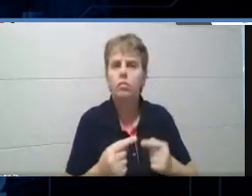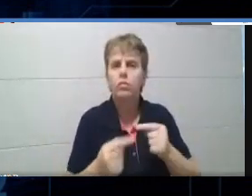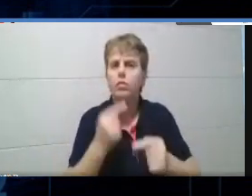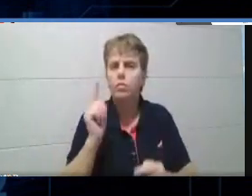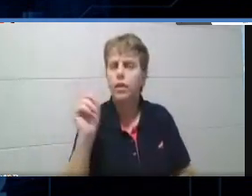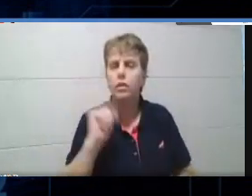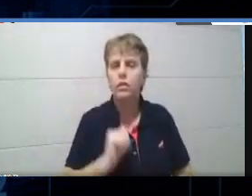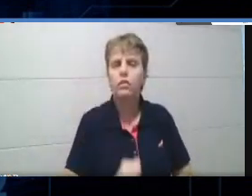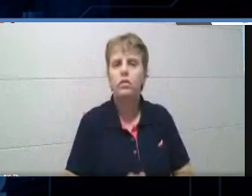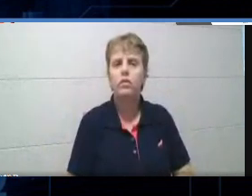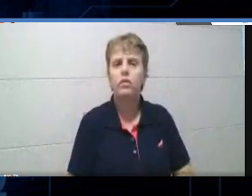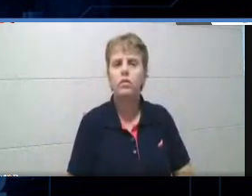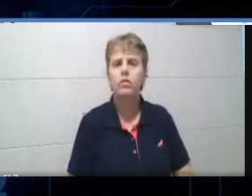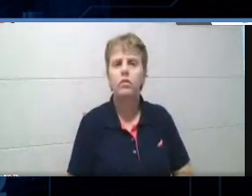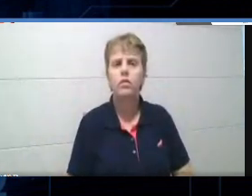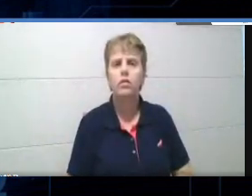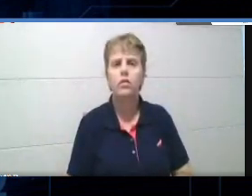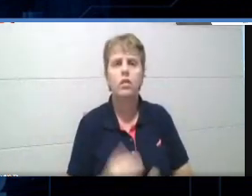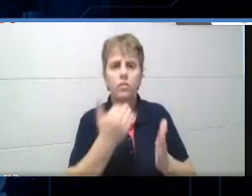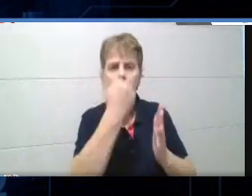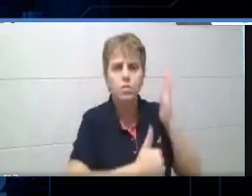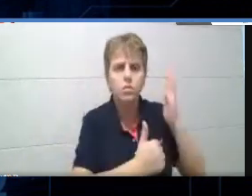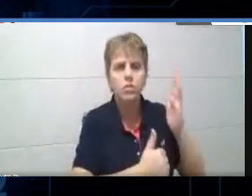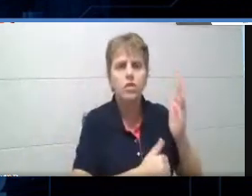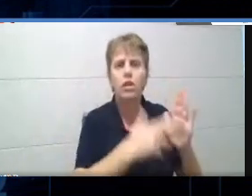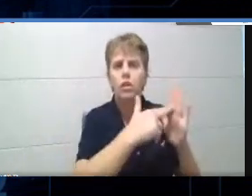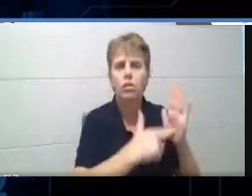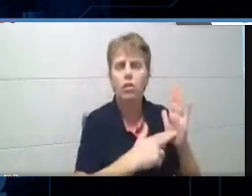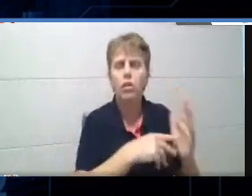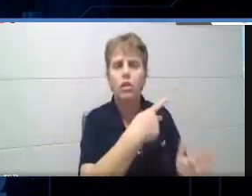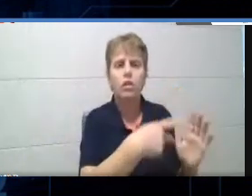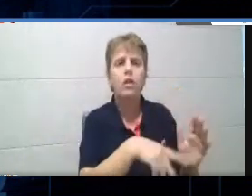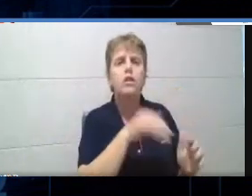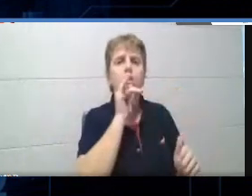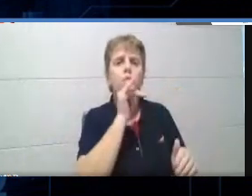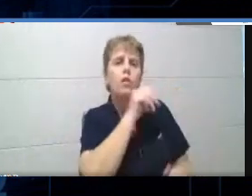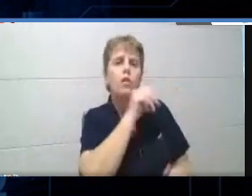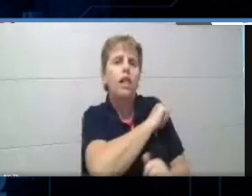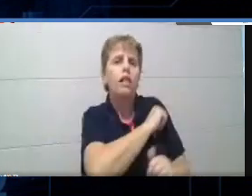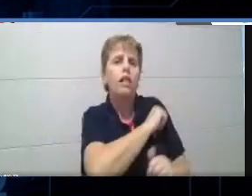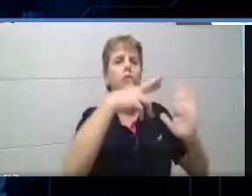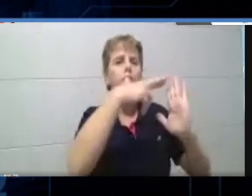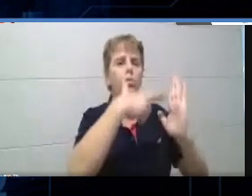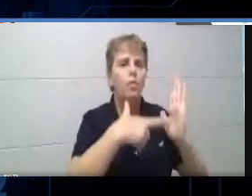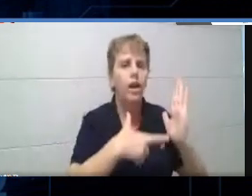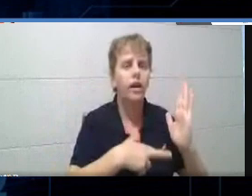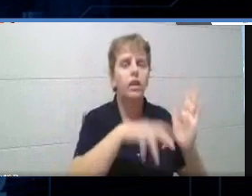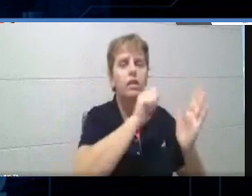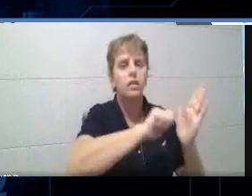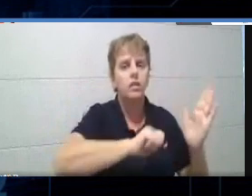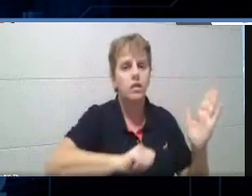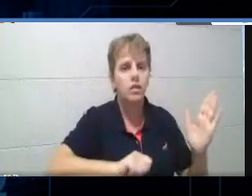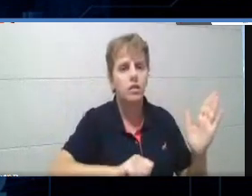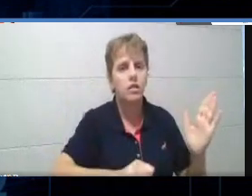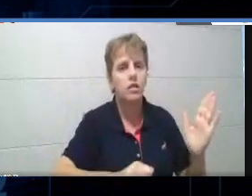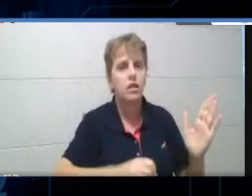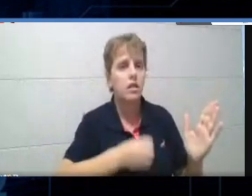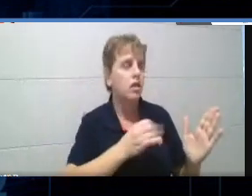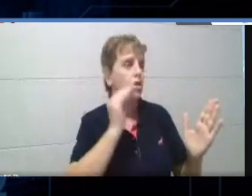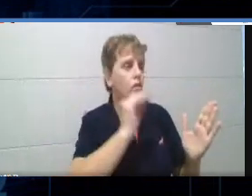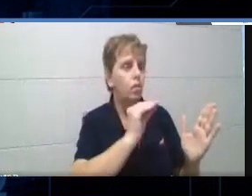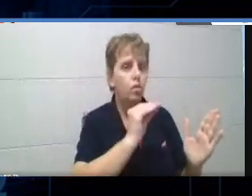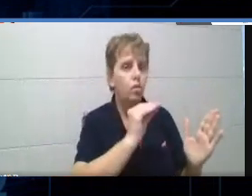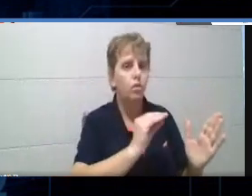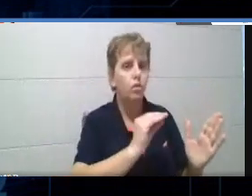não fazia sentido de descontar do aluno, né, da redação dele, da historinha dele, vou descontar o que ele, vou descontar se ele escreveu com x ou com ch,